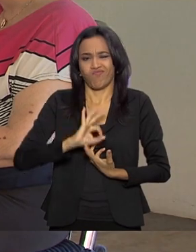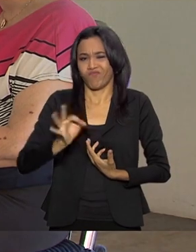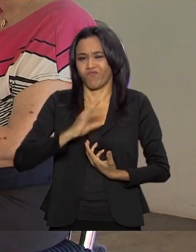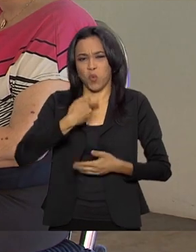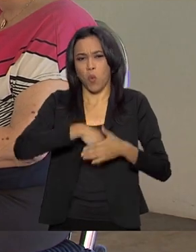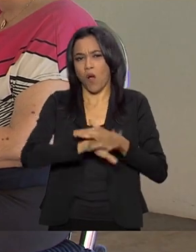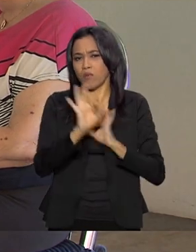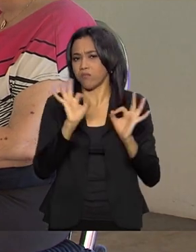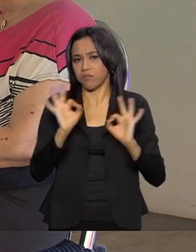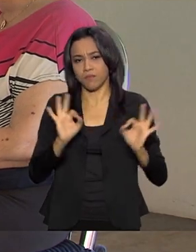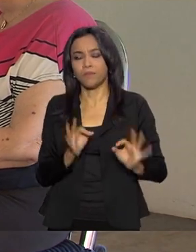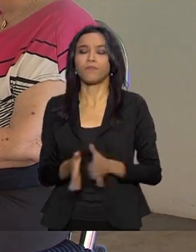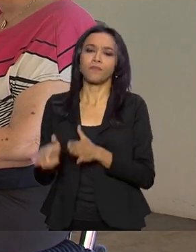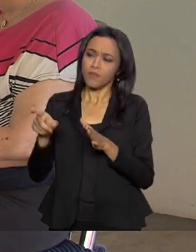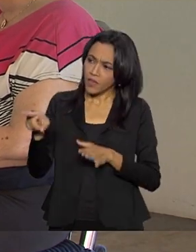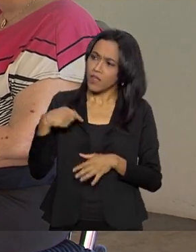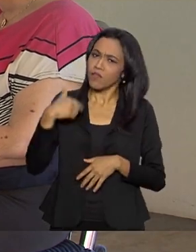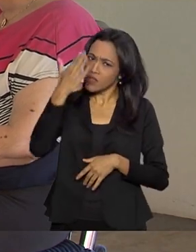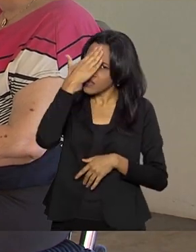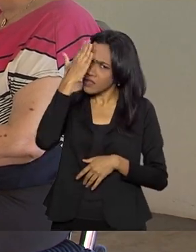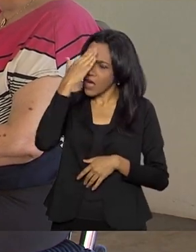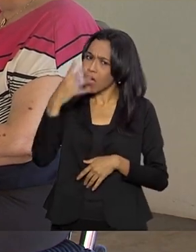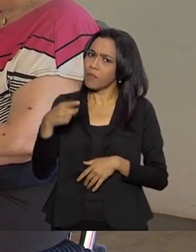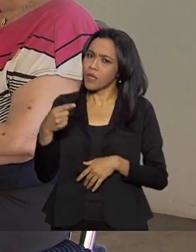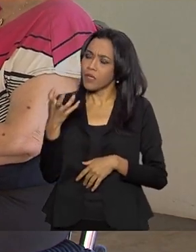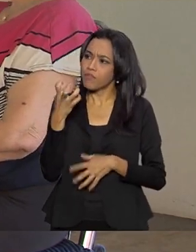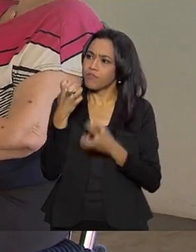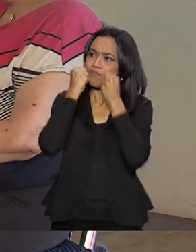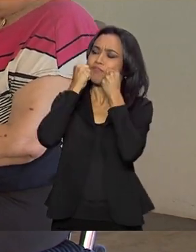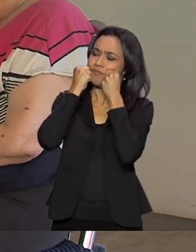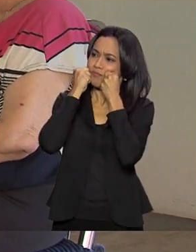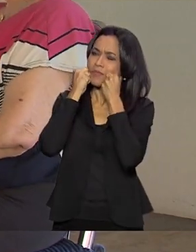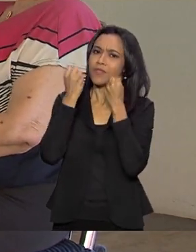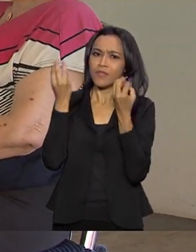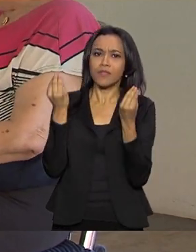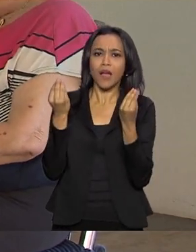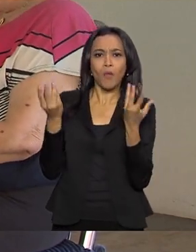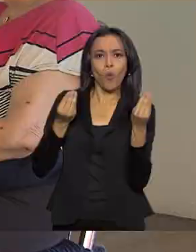E isso é uma forma que você lida com decepção de um jeito geral, assim?